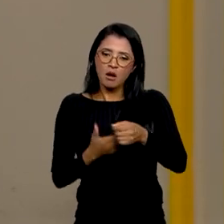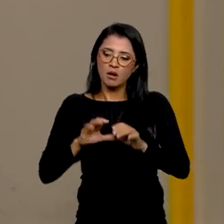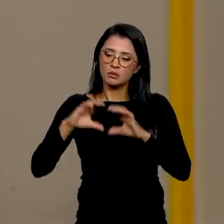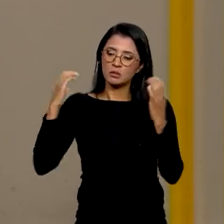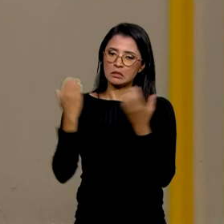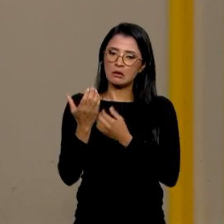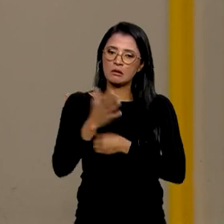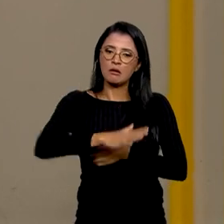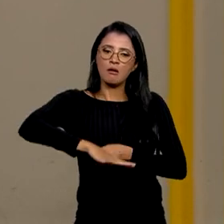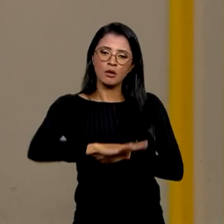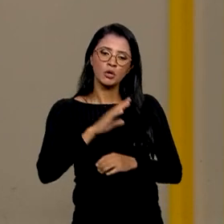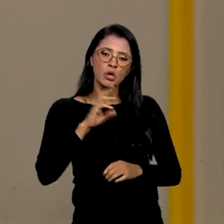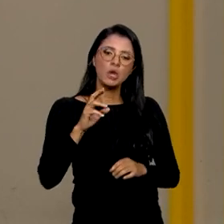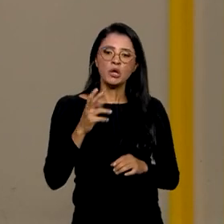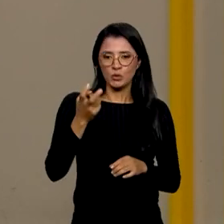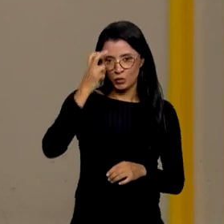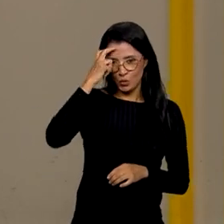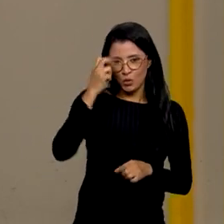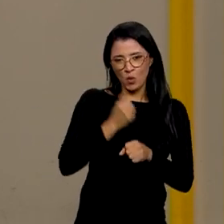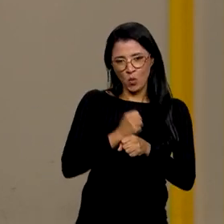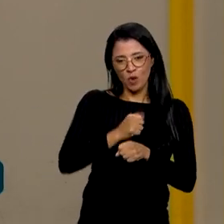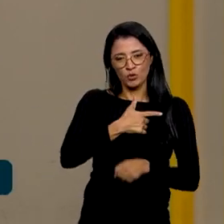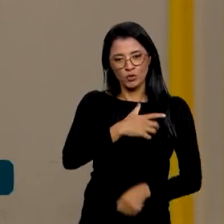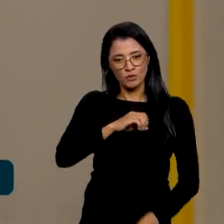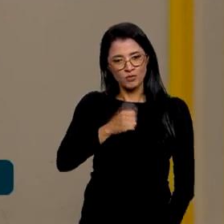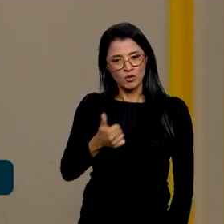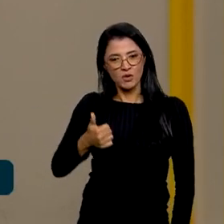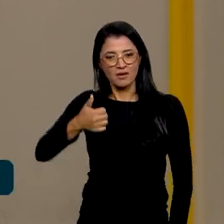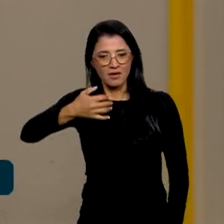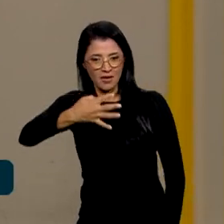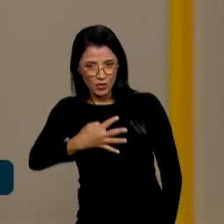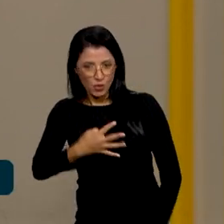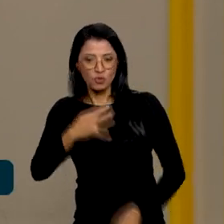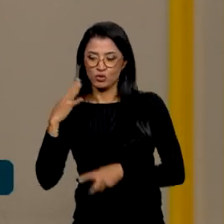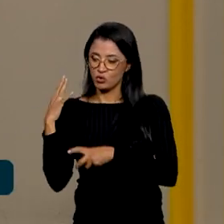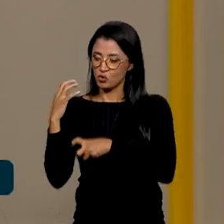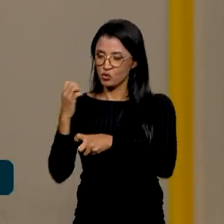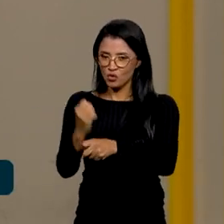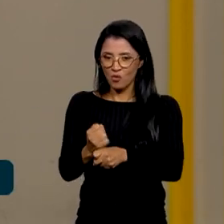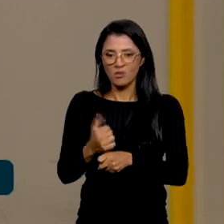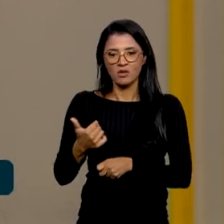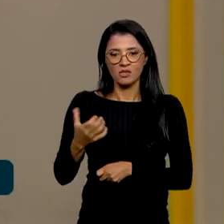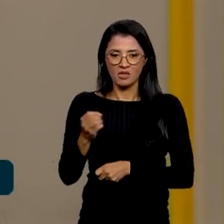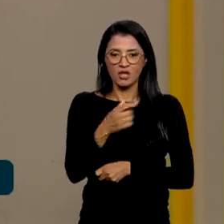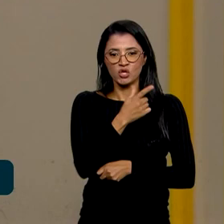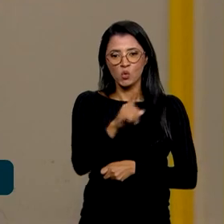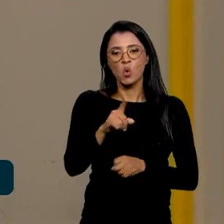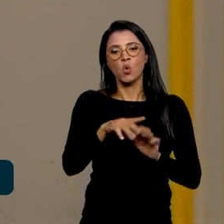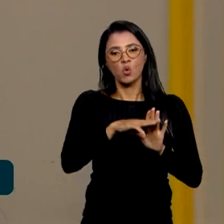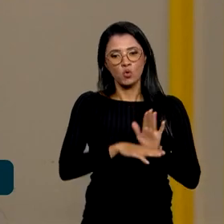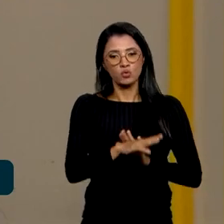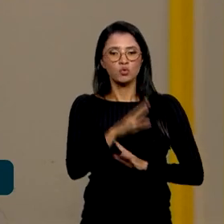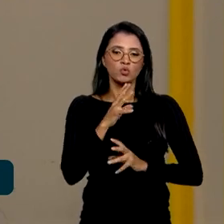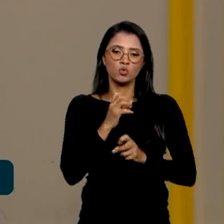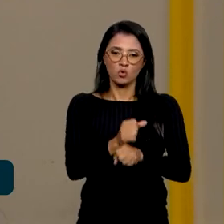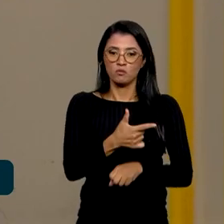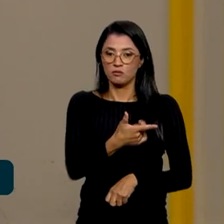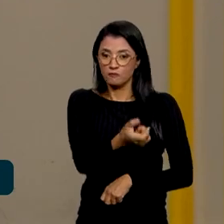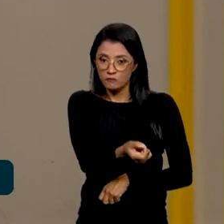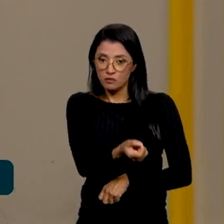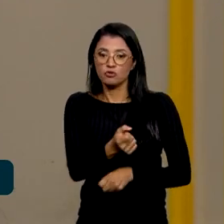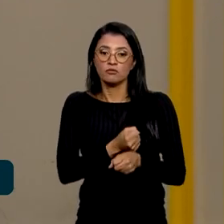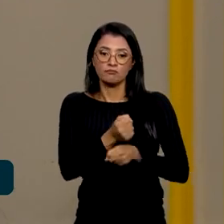área da cultura, de 2014, uma política que faz 10 anos e um programa que faz 20. E a gente